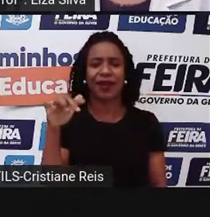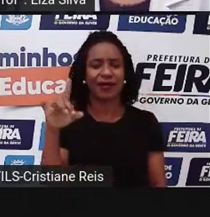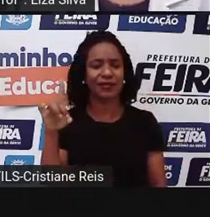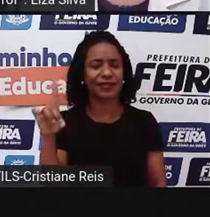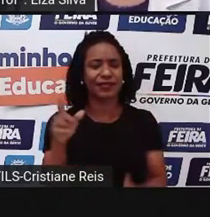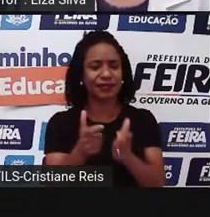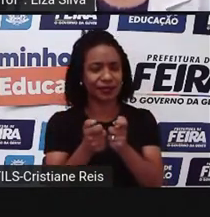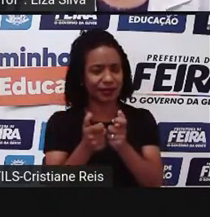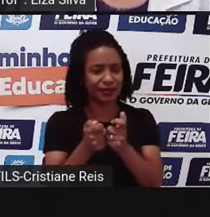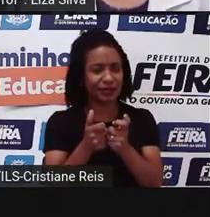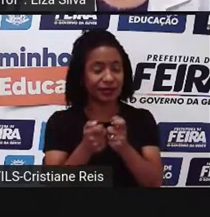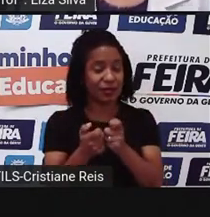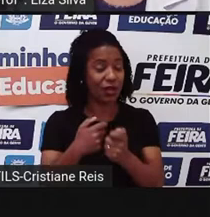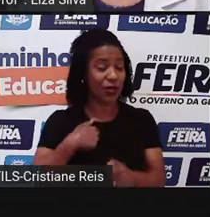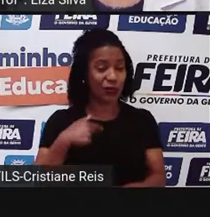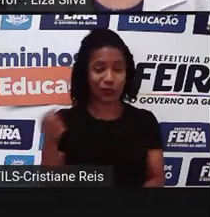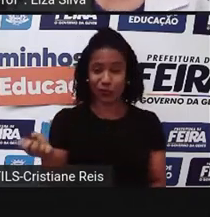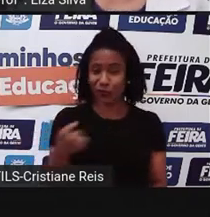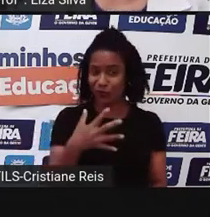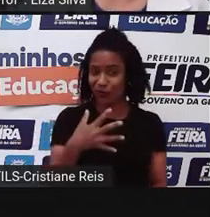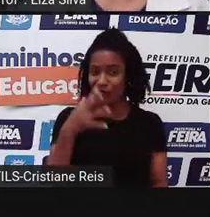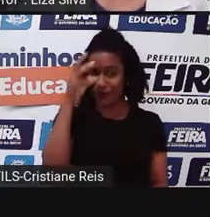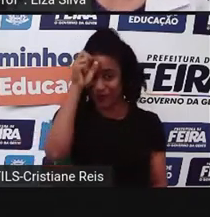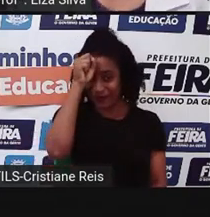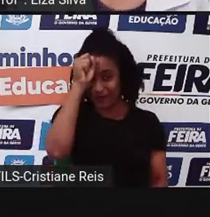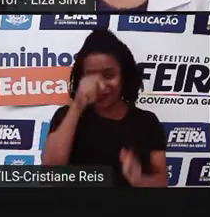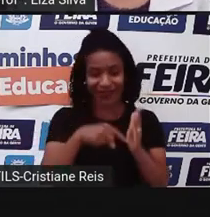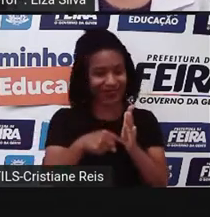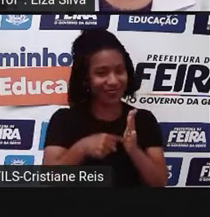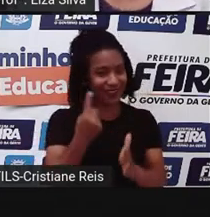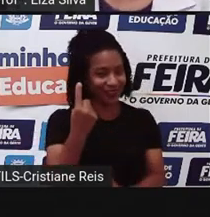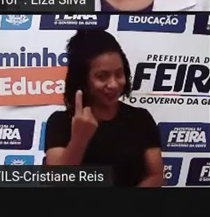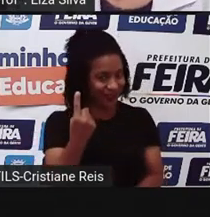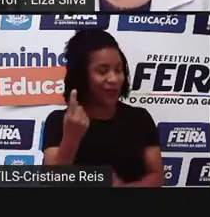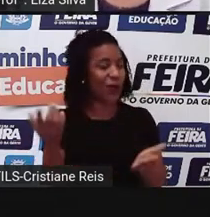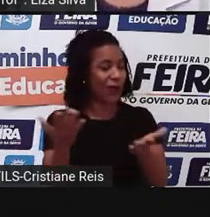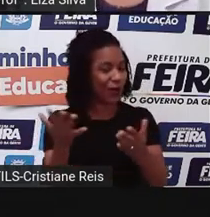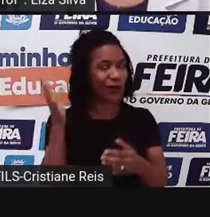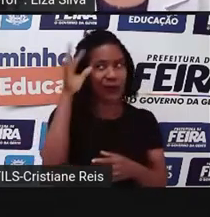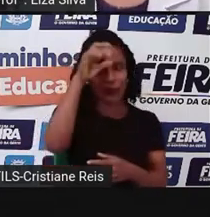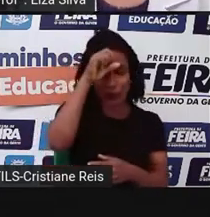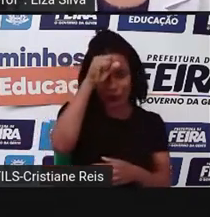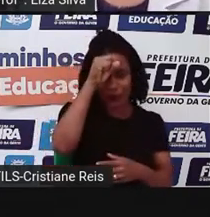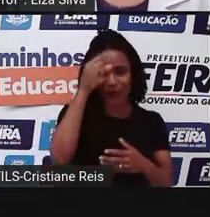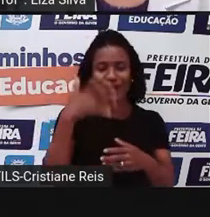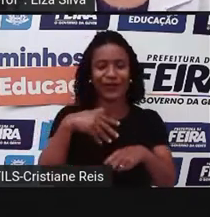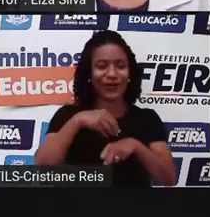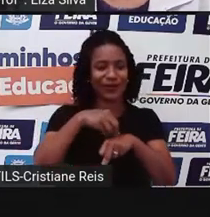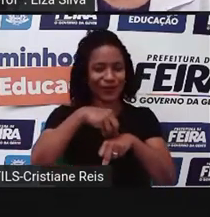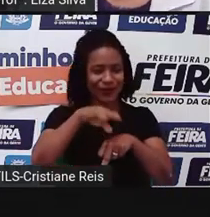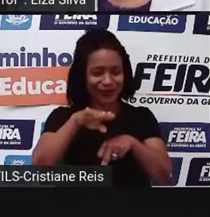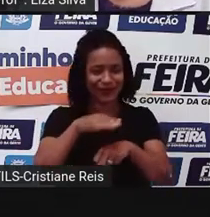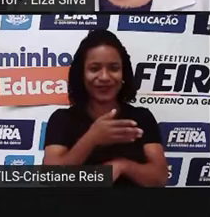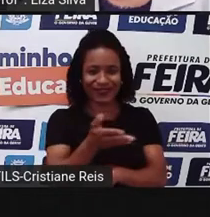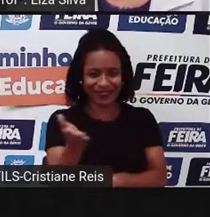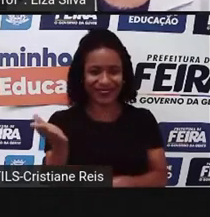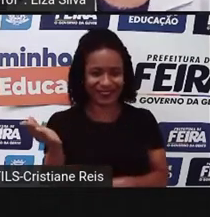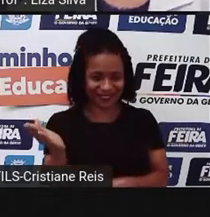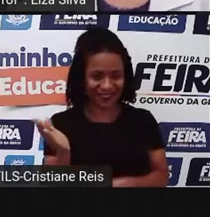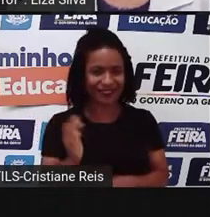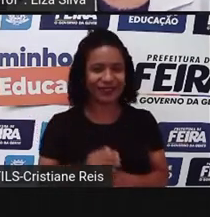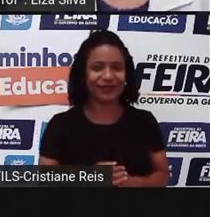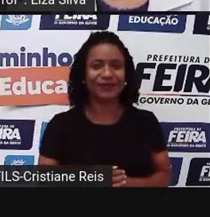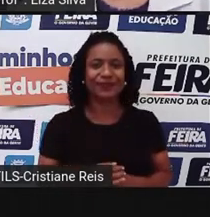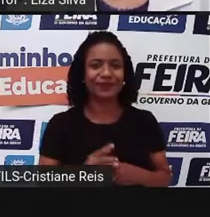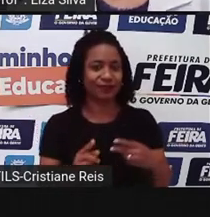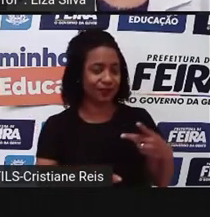uma grande novidade. Vou compartilhar com vocês hoje o que eu aprendi sobre o Interland Game. Number